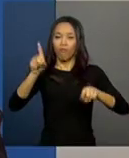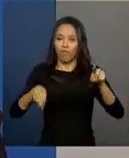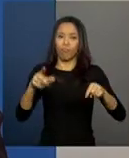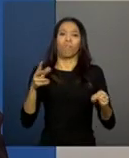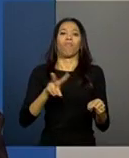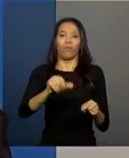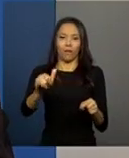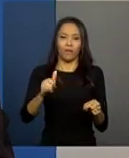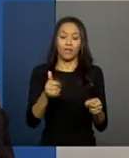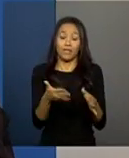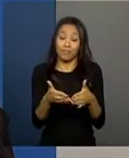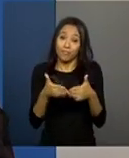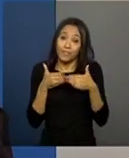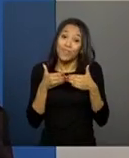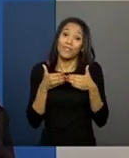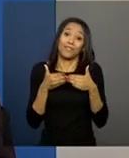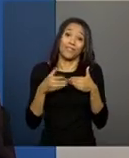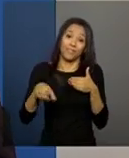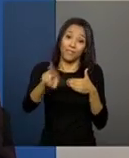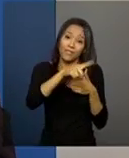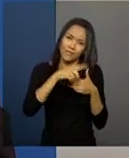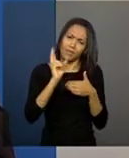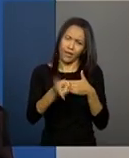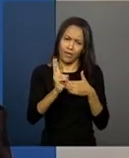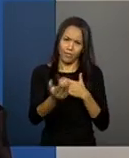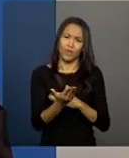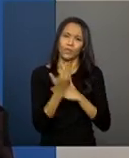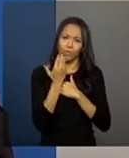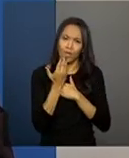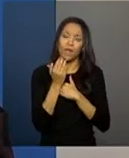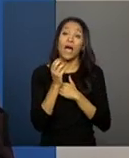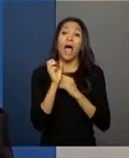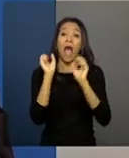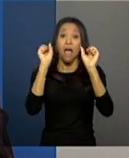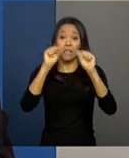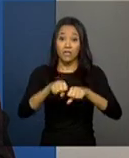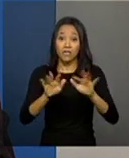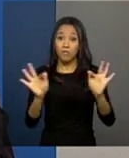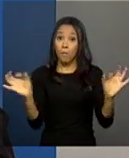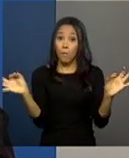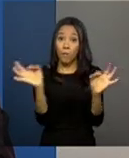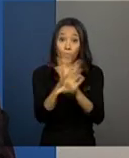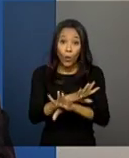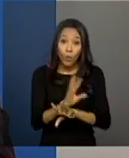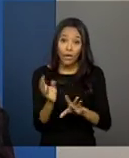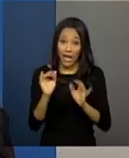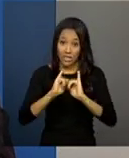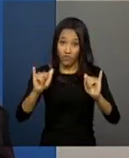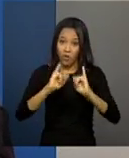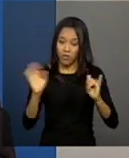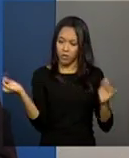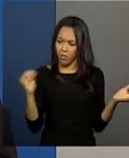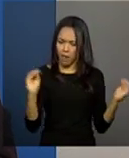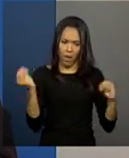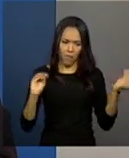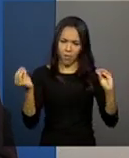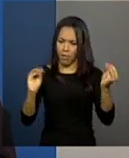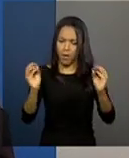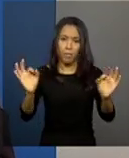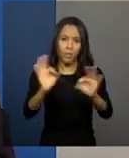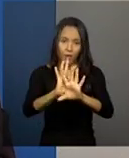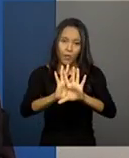tem nos ajudado, mas assim que a migração completar, acreditamos que vai ficar mais estável o sistema.